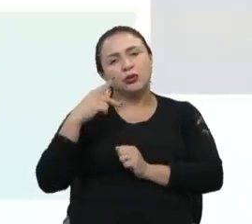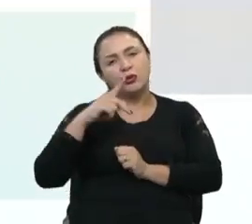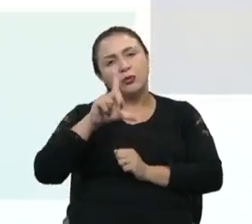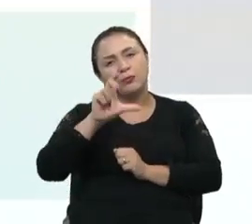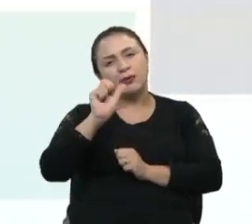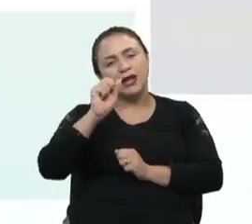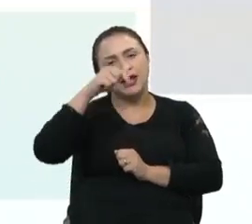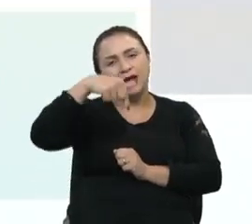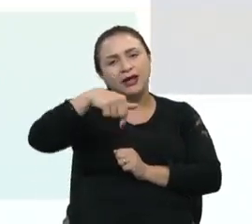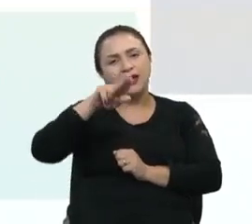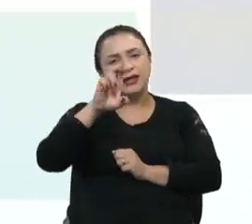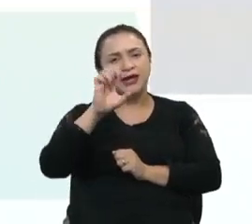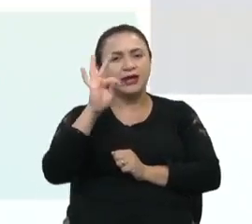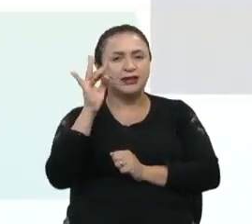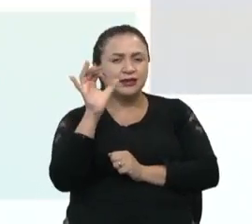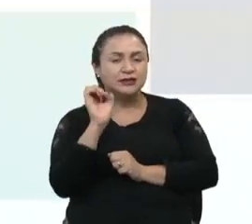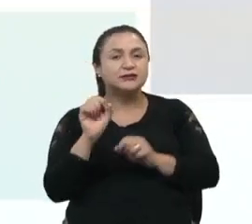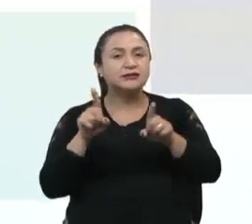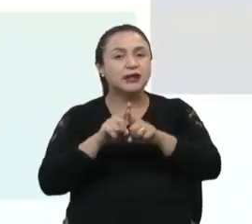-inflamatória.